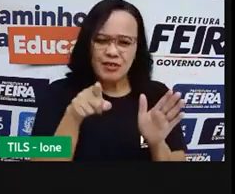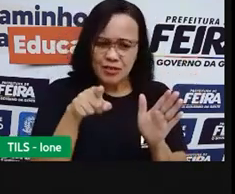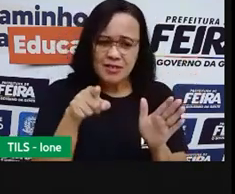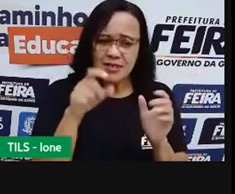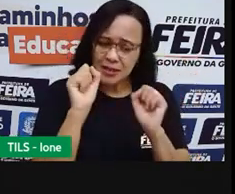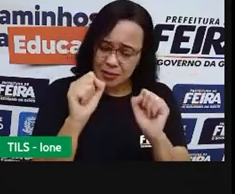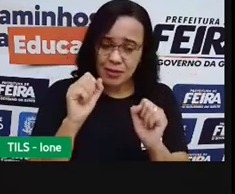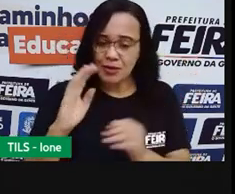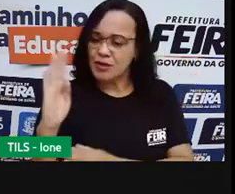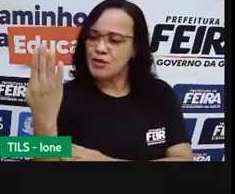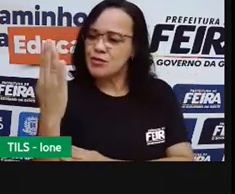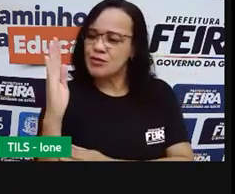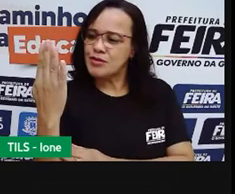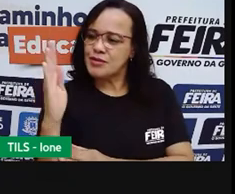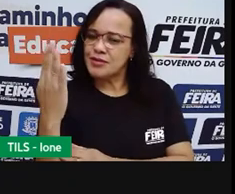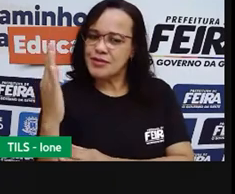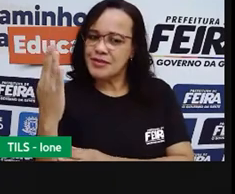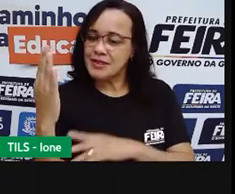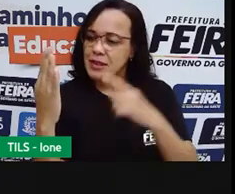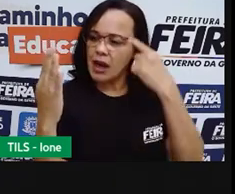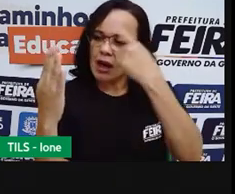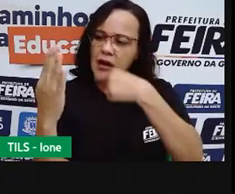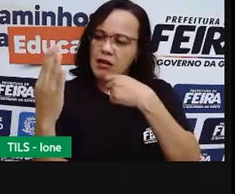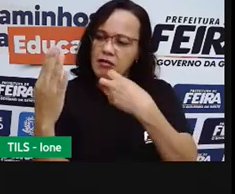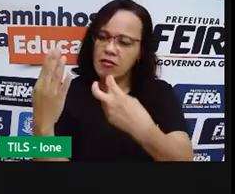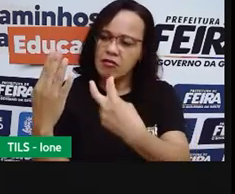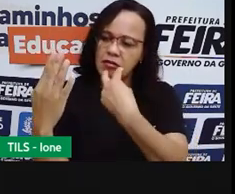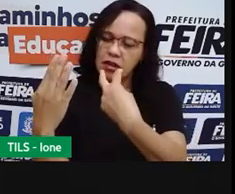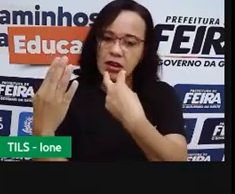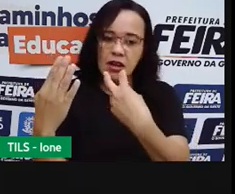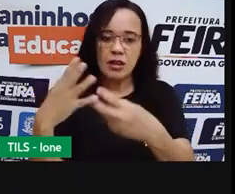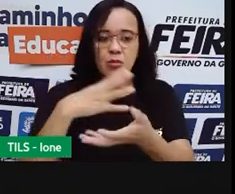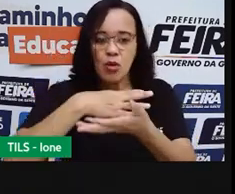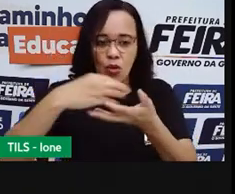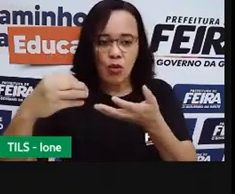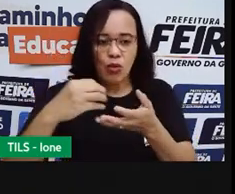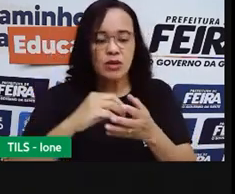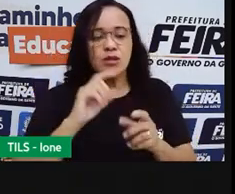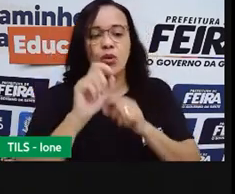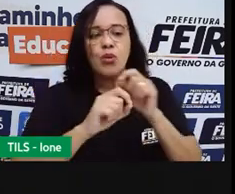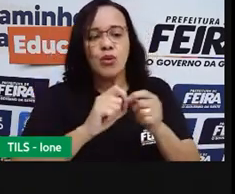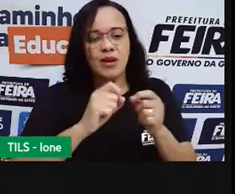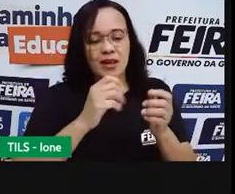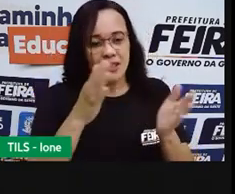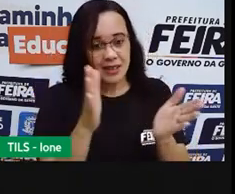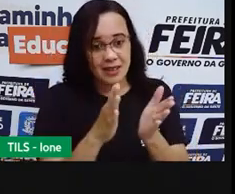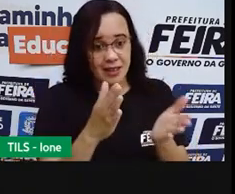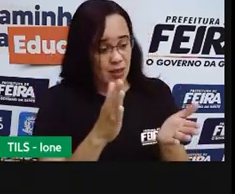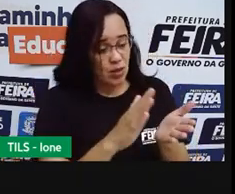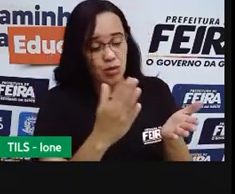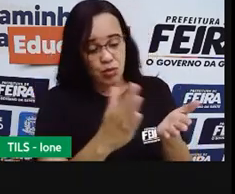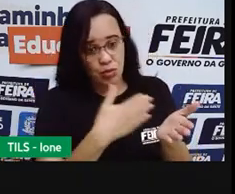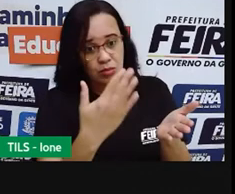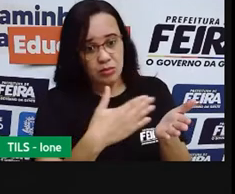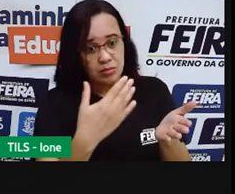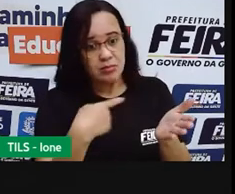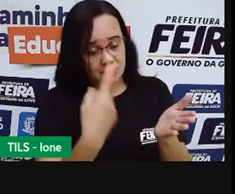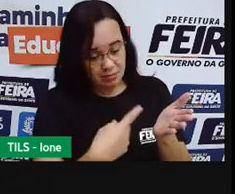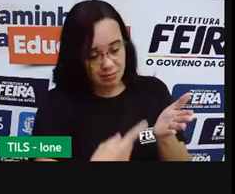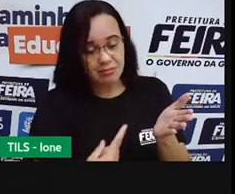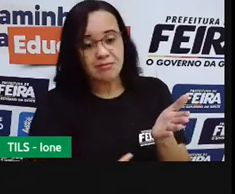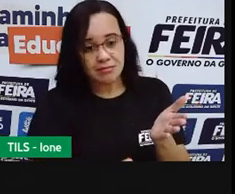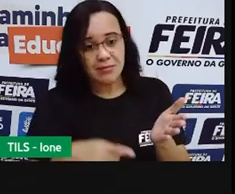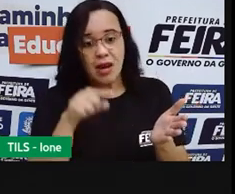Vá se observando E depois Faça um desenho No caderno De você Mesmo E aí Você vai Escrever Essas características